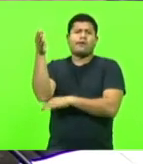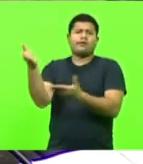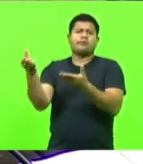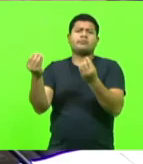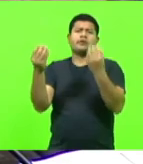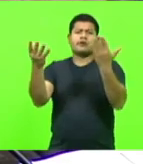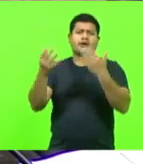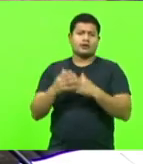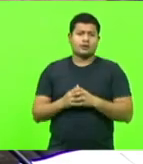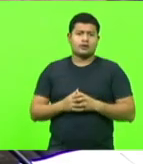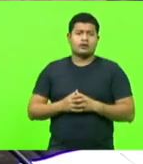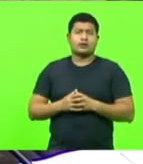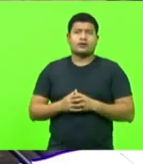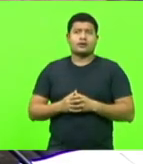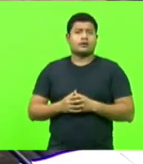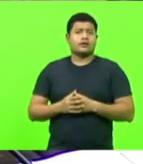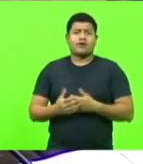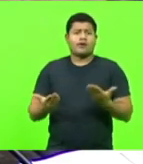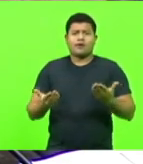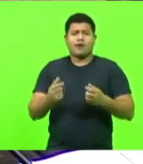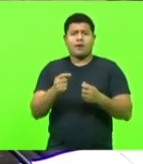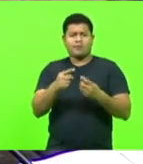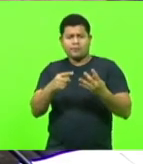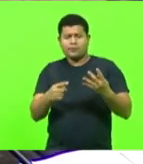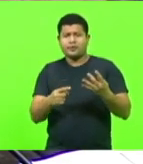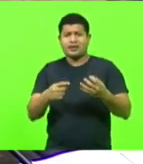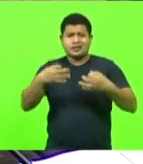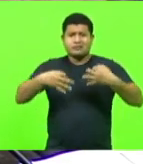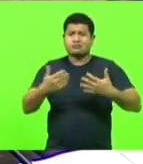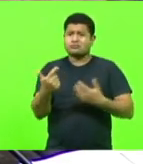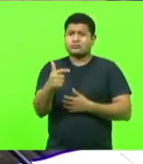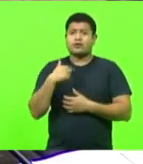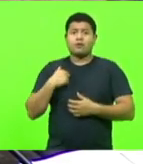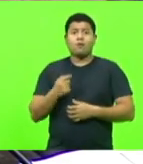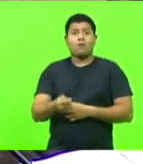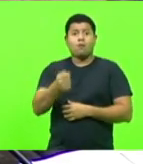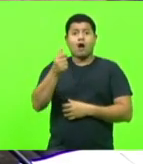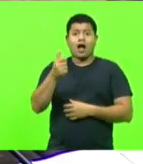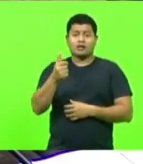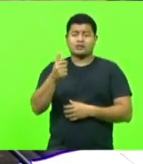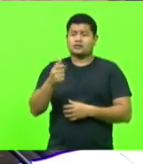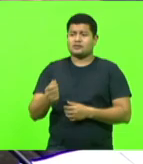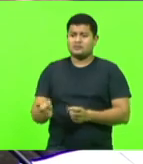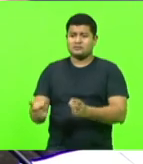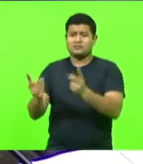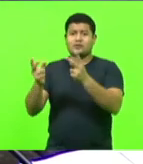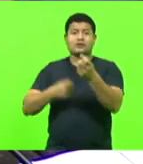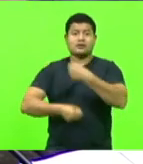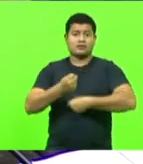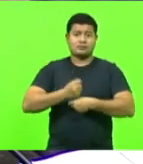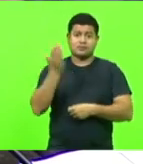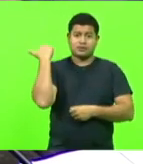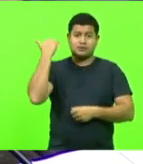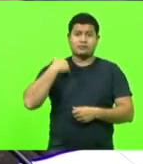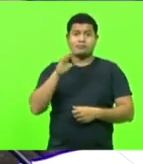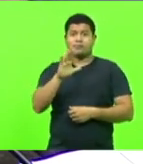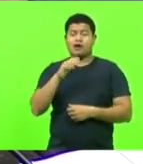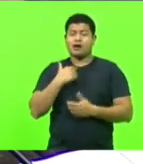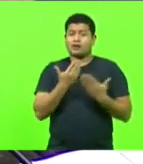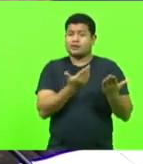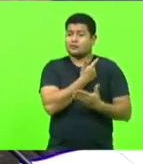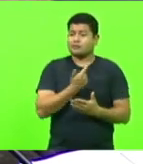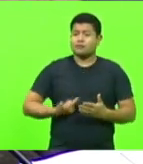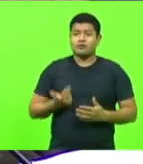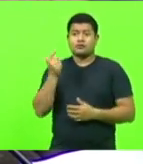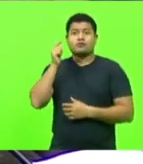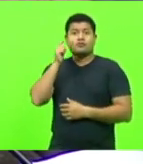Não tem motivo. Ano passado quase foi vendido, mas em cima da hora o governo foi lá e renegociou a dívida e